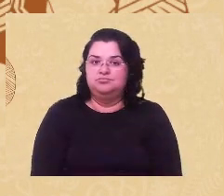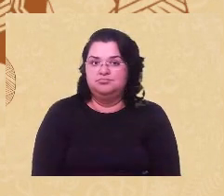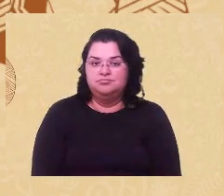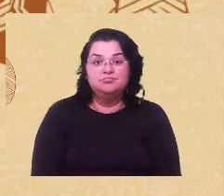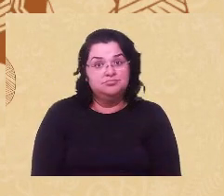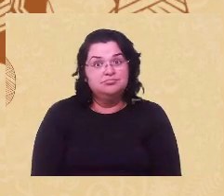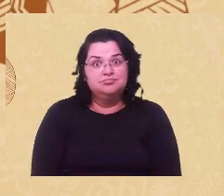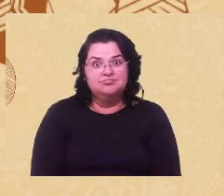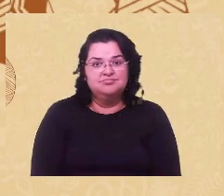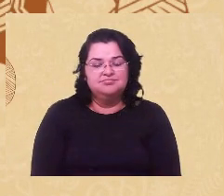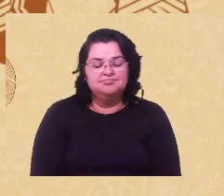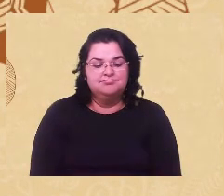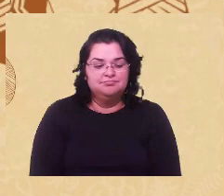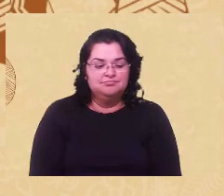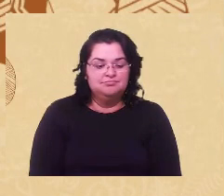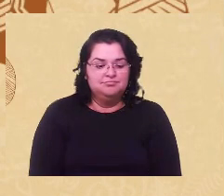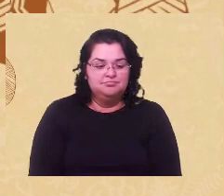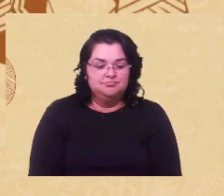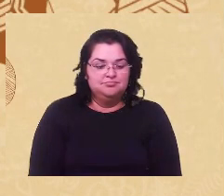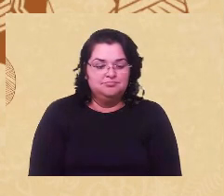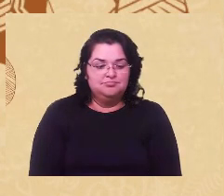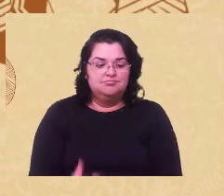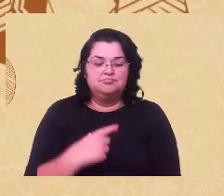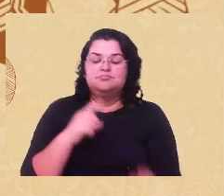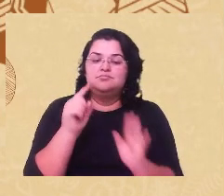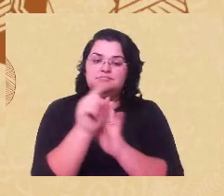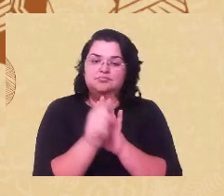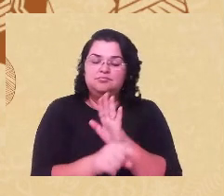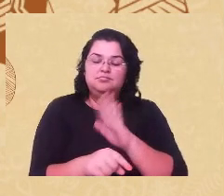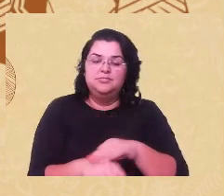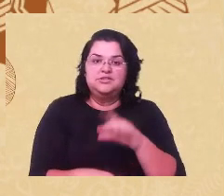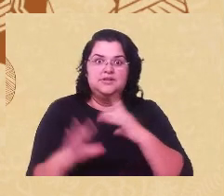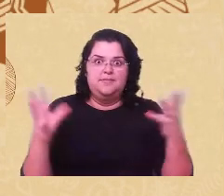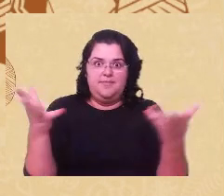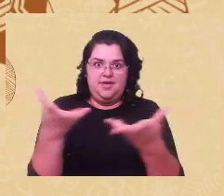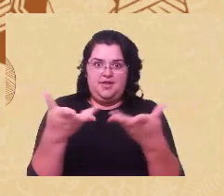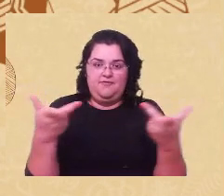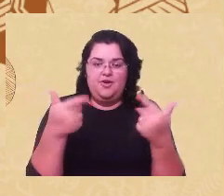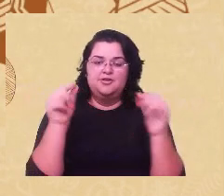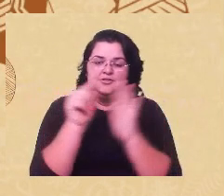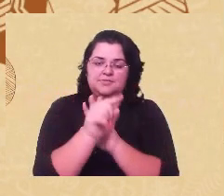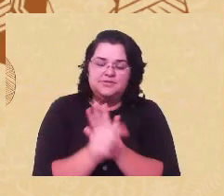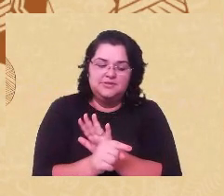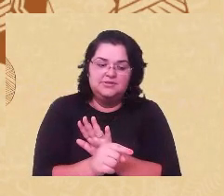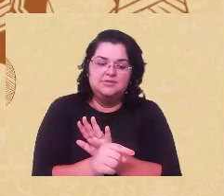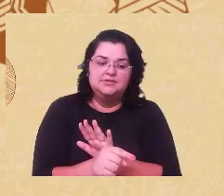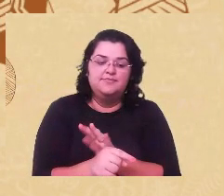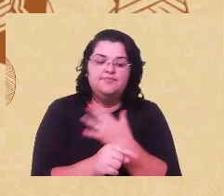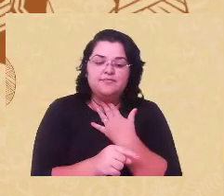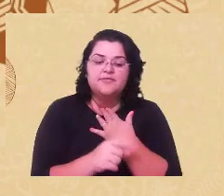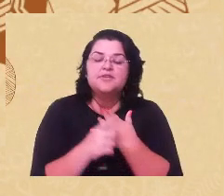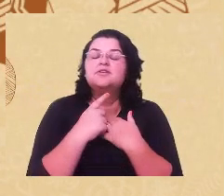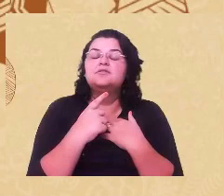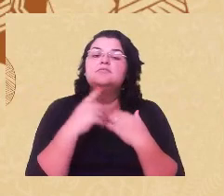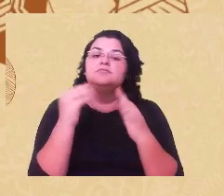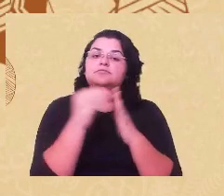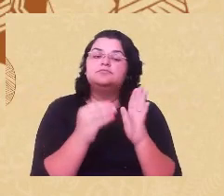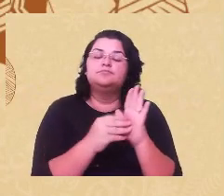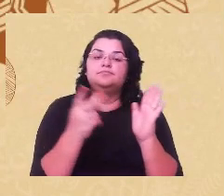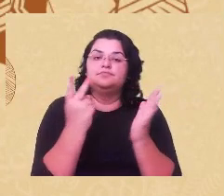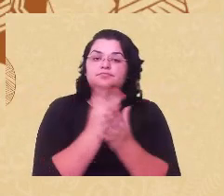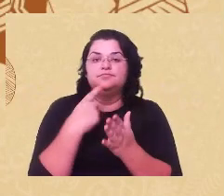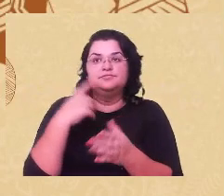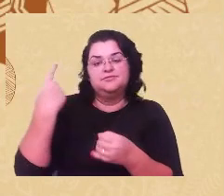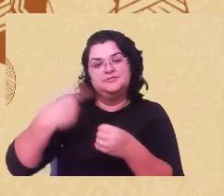cotidianamente. E aí tem uma pesquisa maravilhosa da Emanuele Abanibóz, uma epidemiologista, minha conterrânea, da